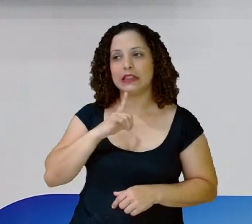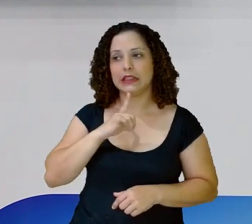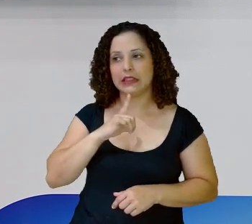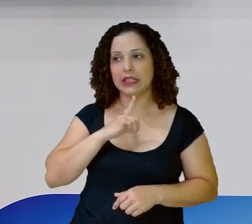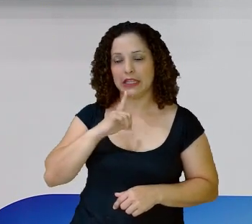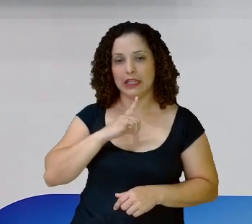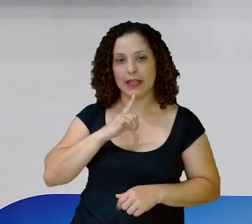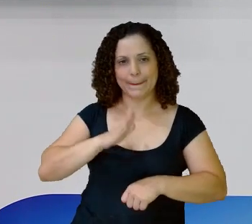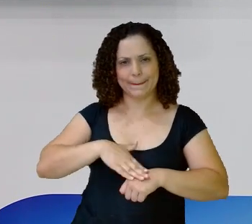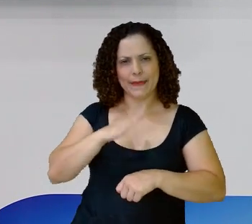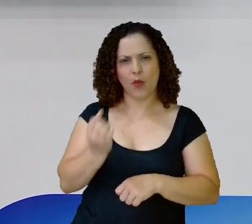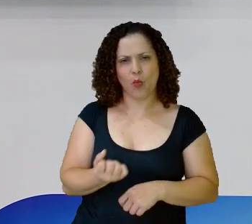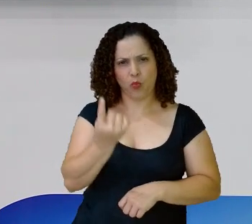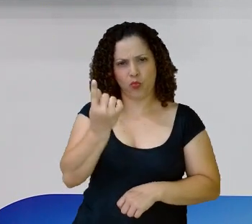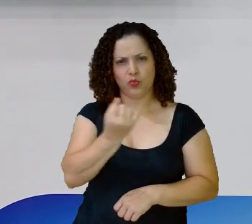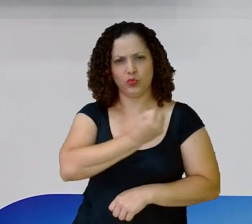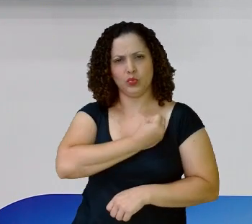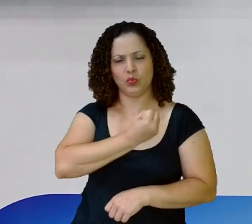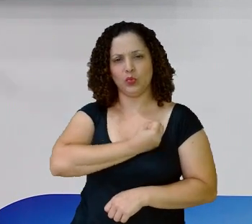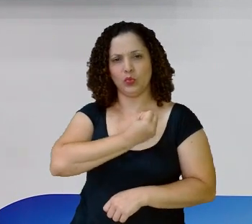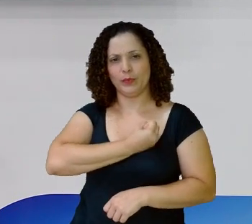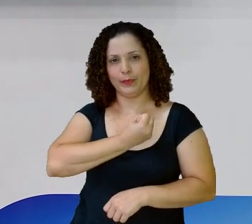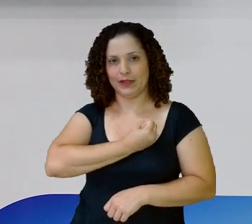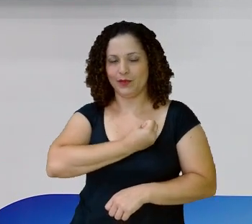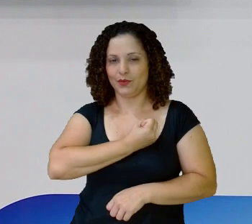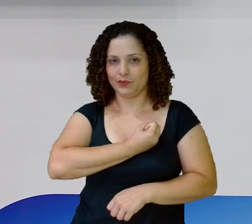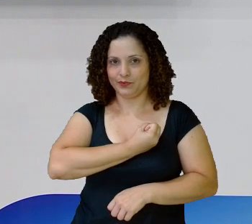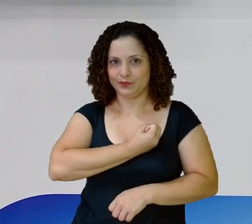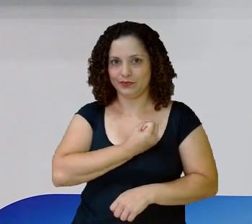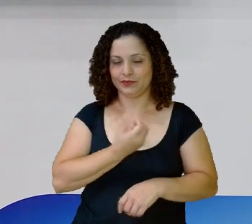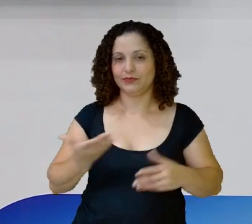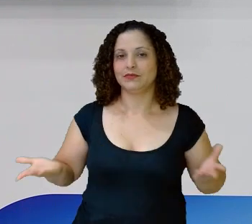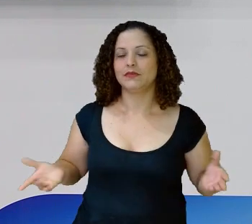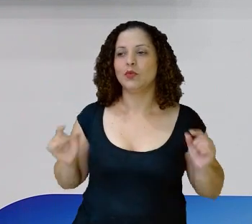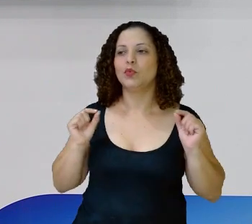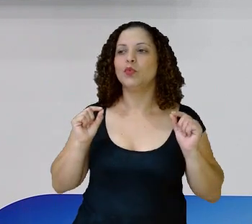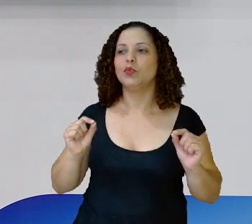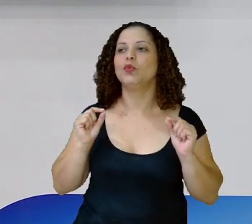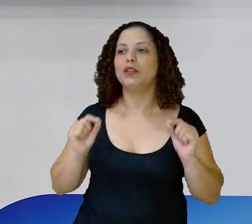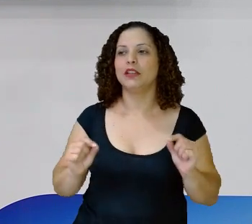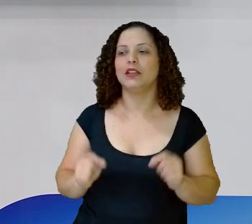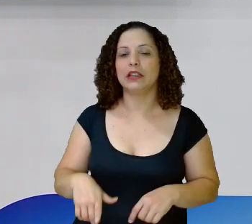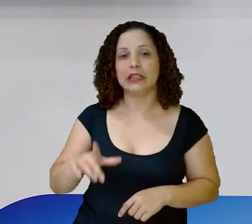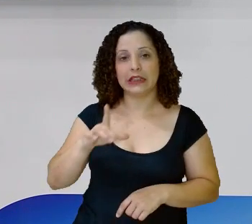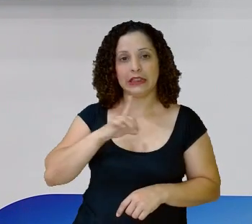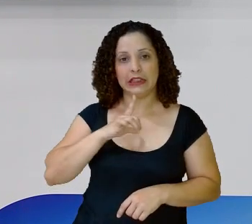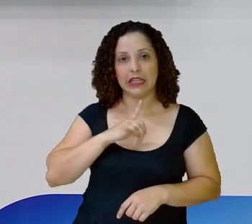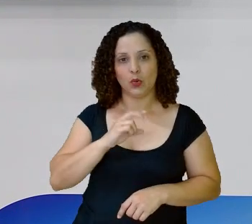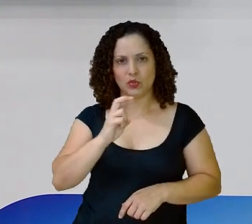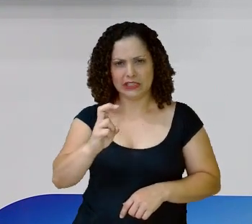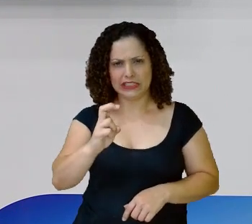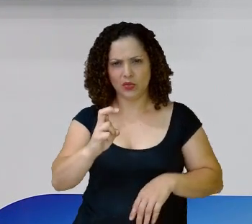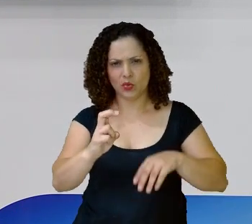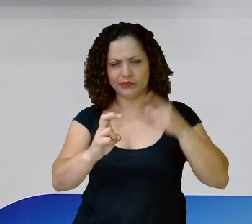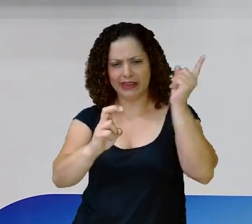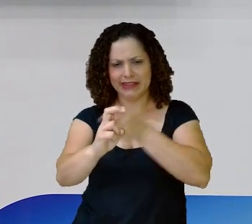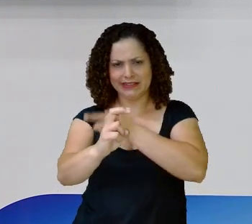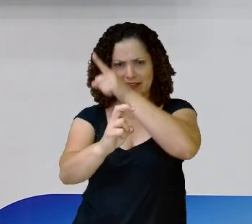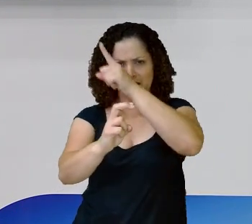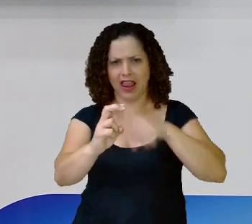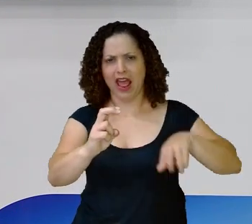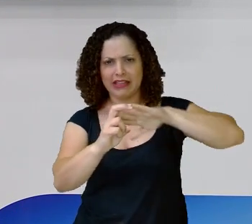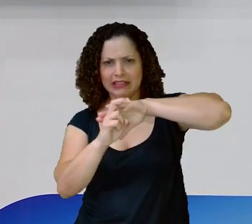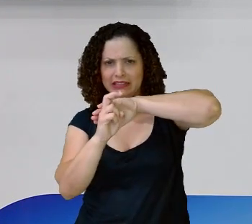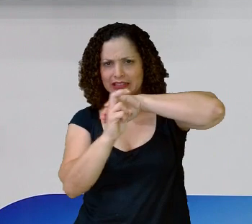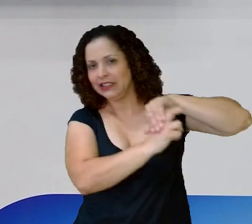Ao primeiro algarismo Que está situado A sua esquerda Ou seja Não tem o 5 Eu quero tirar o 5 Aí ó